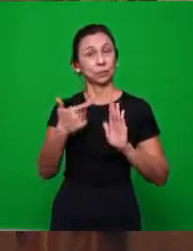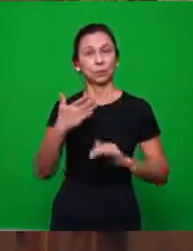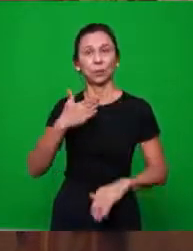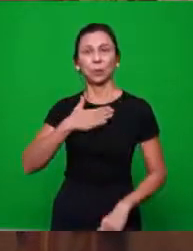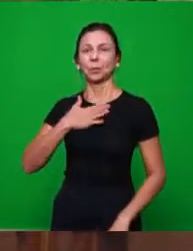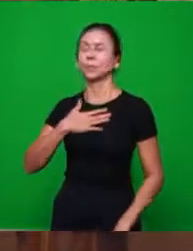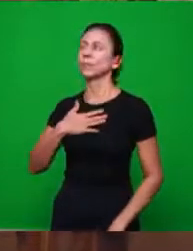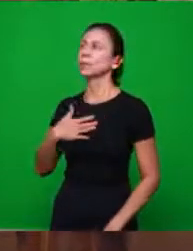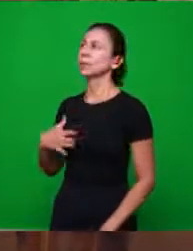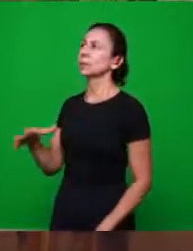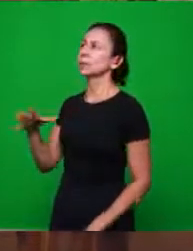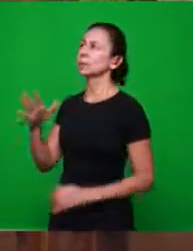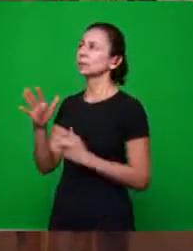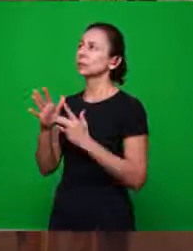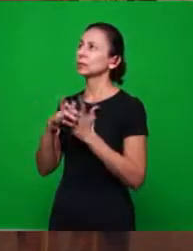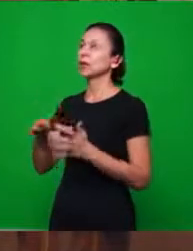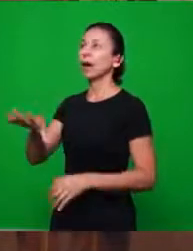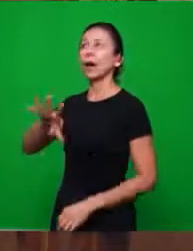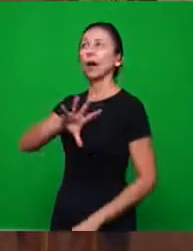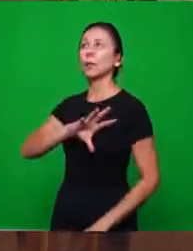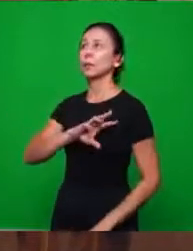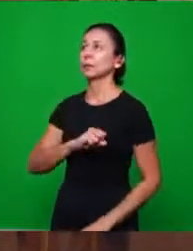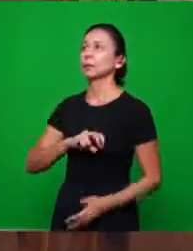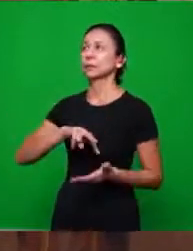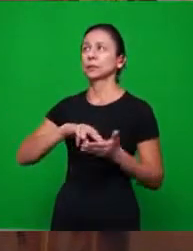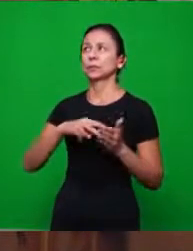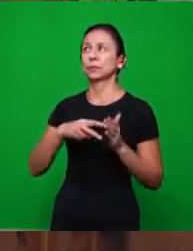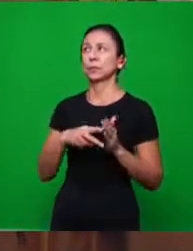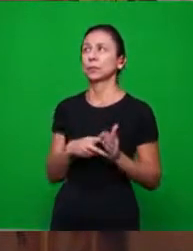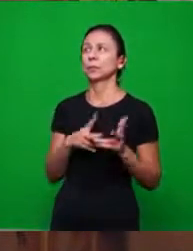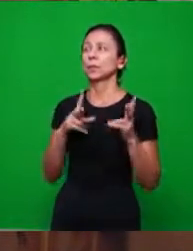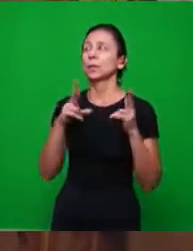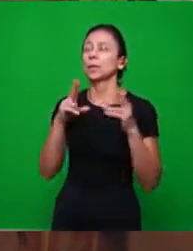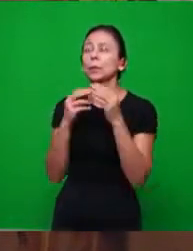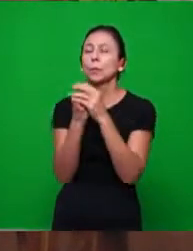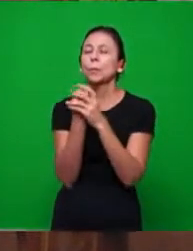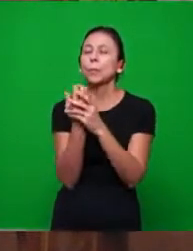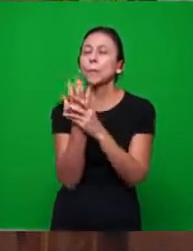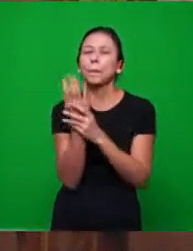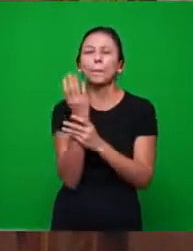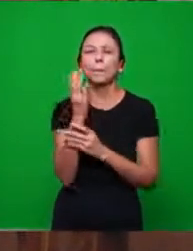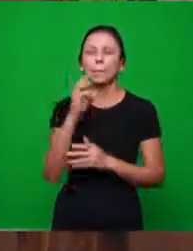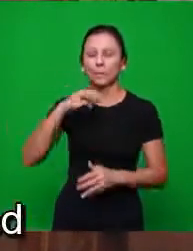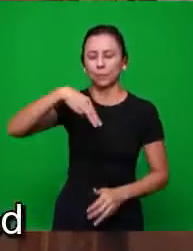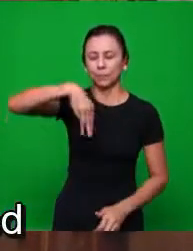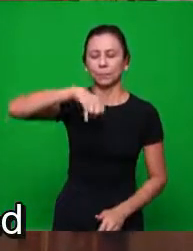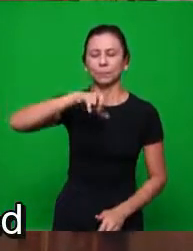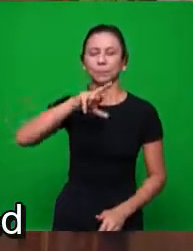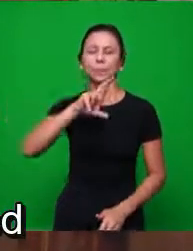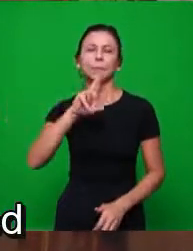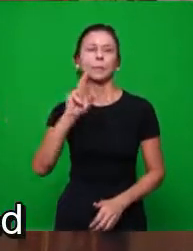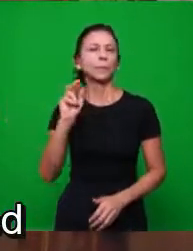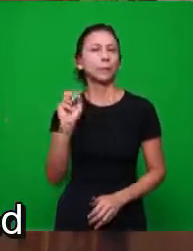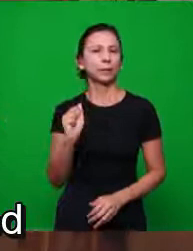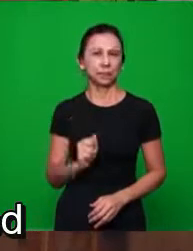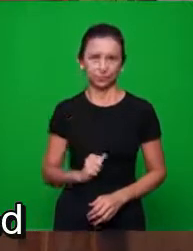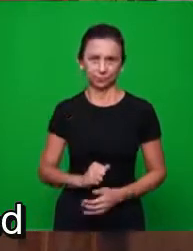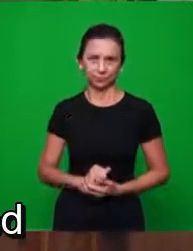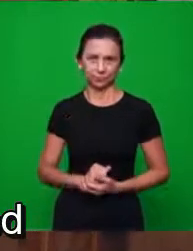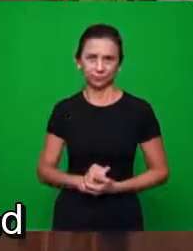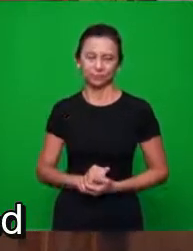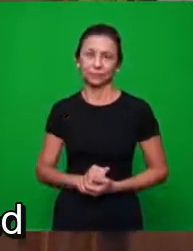amado Jesus é para mim um ramalhete de mirra. Ela queria dizer assim, ela queria dizer assim,